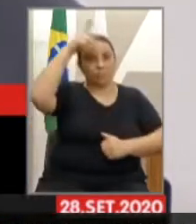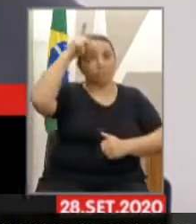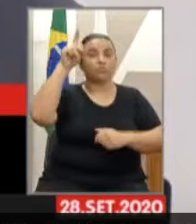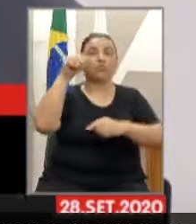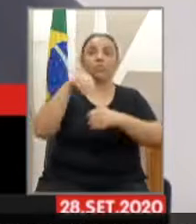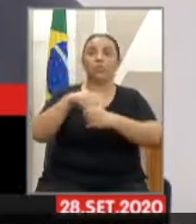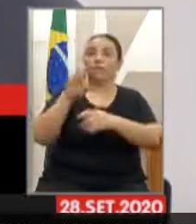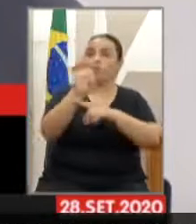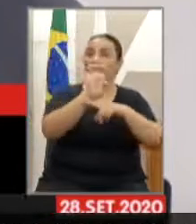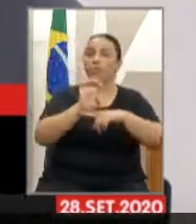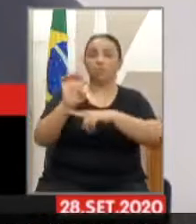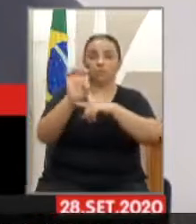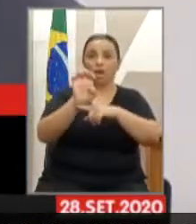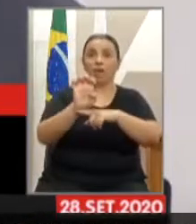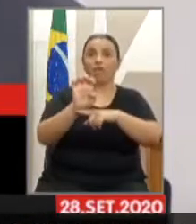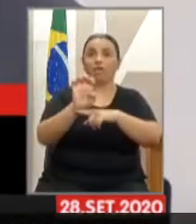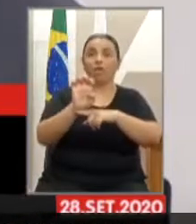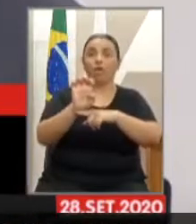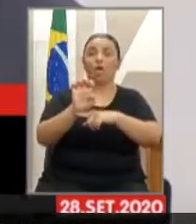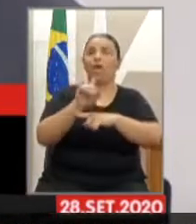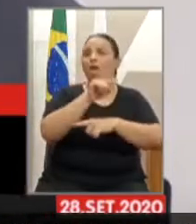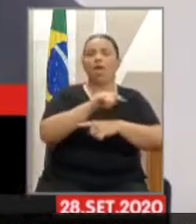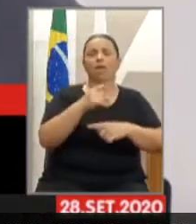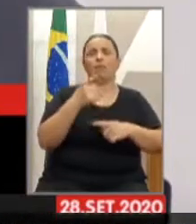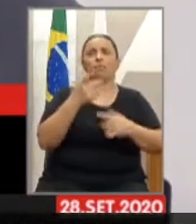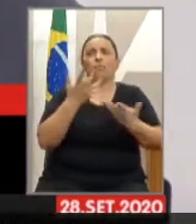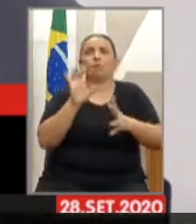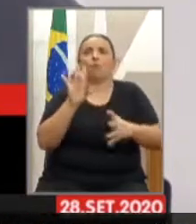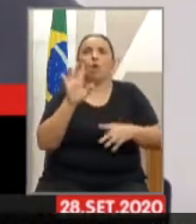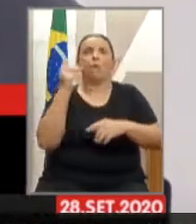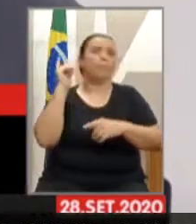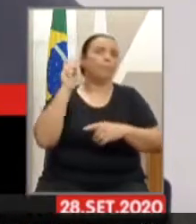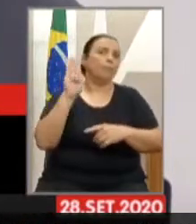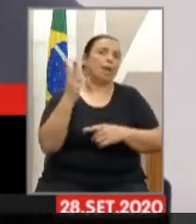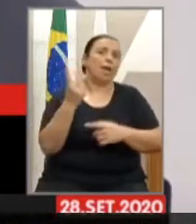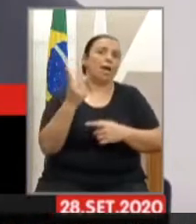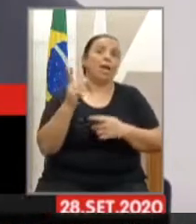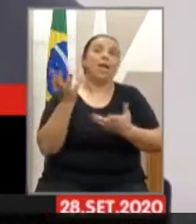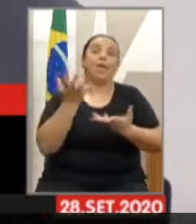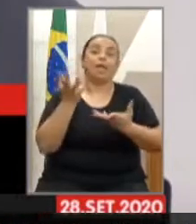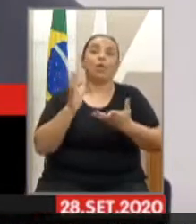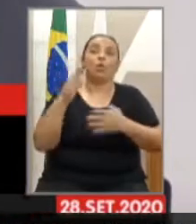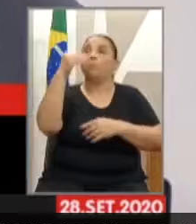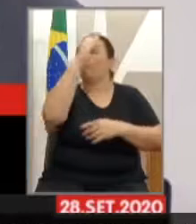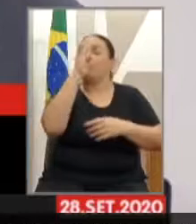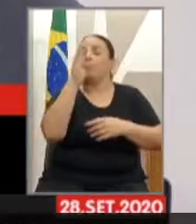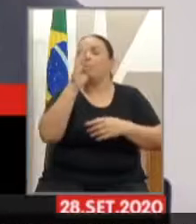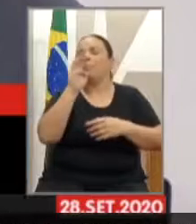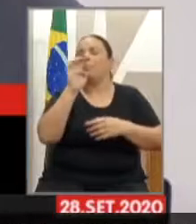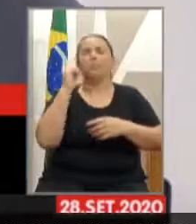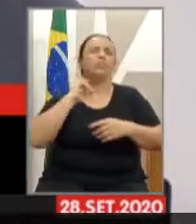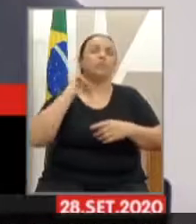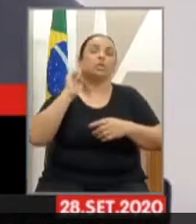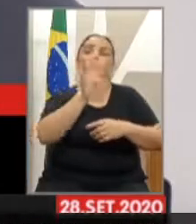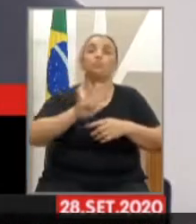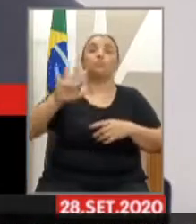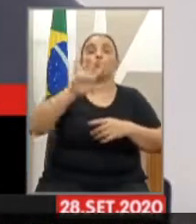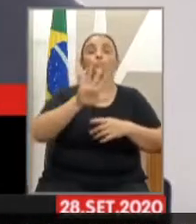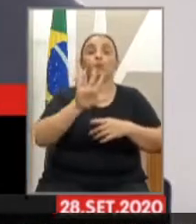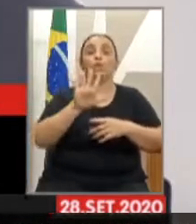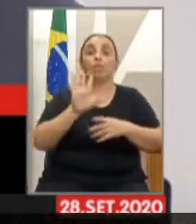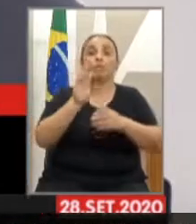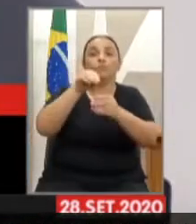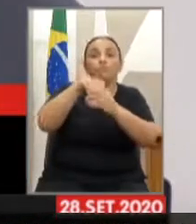isso. Ele não quer só o Belo Horizonte, não, ele quer o Estado numa integração para o desenvolvimento do esporte.